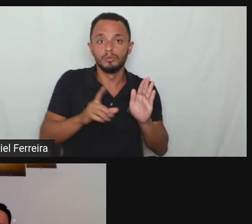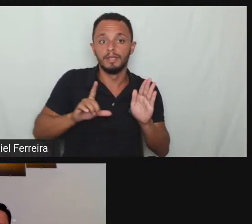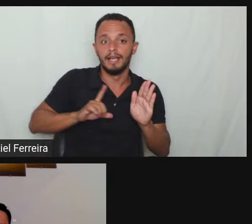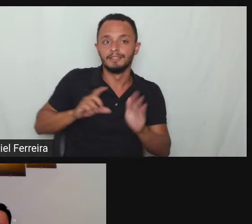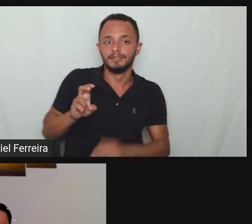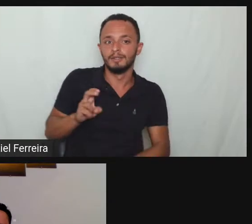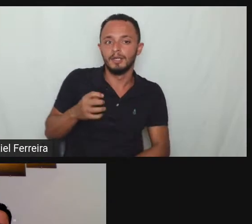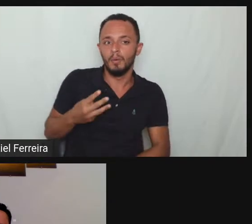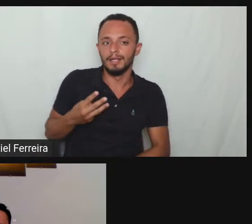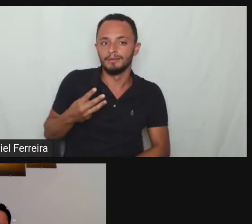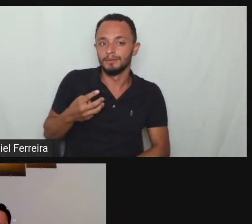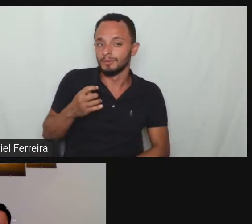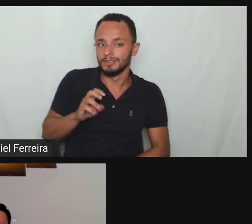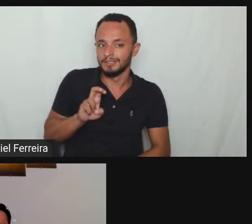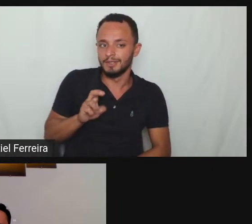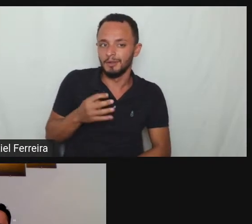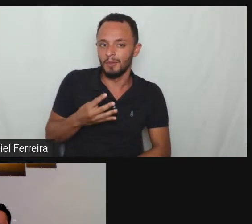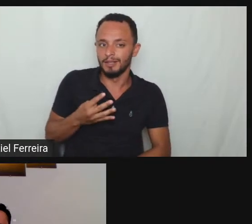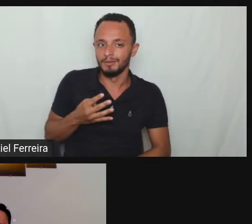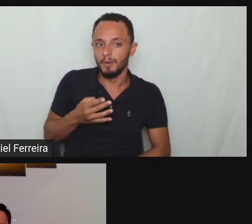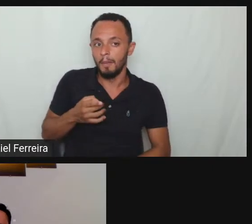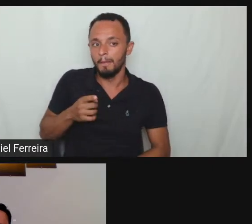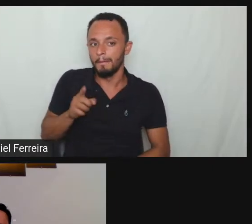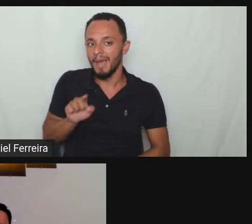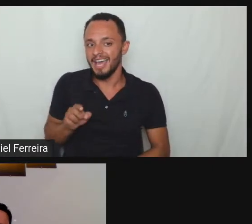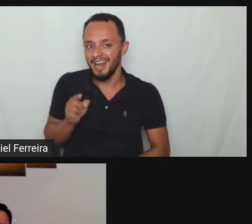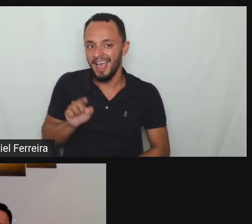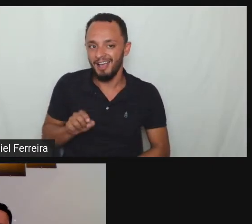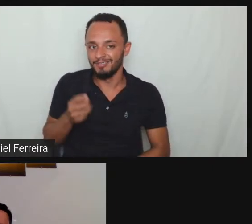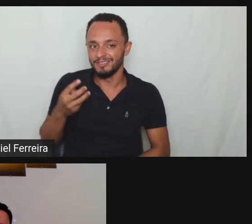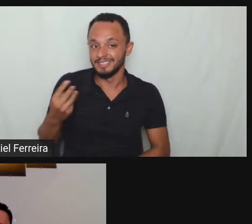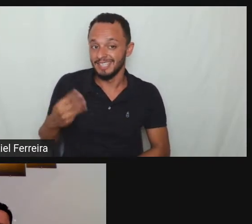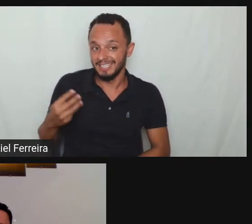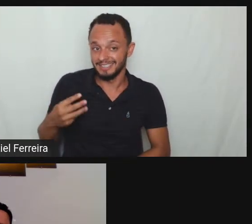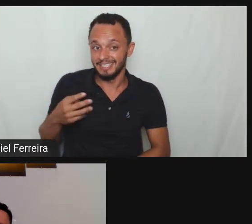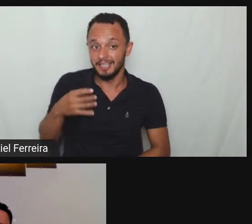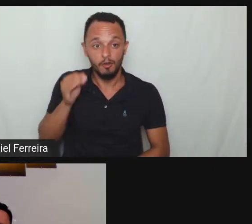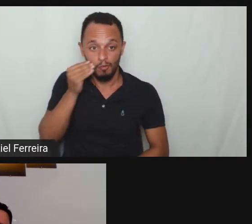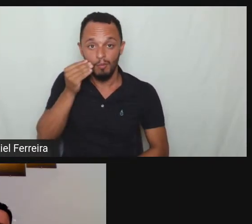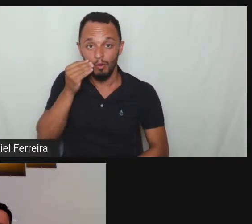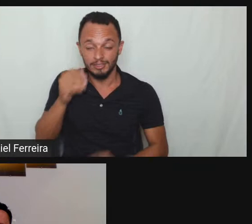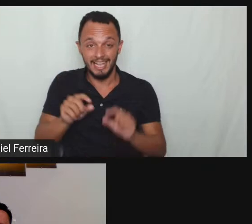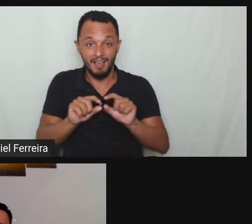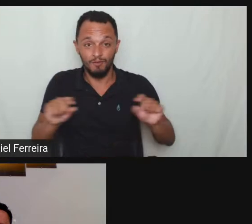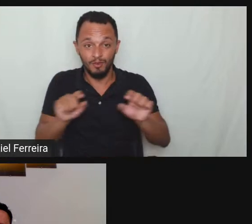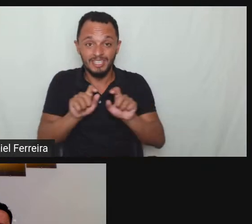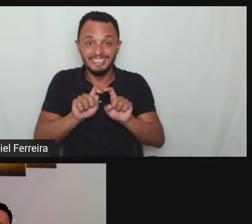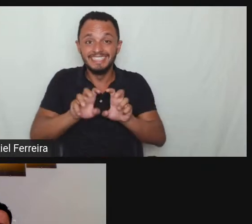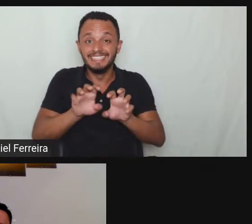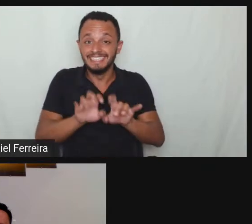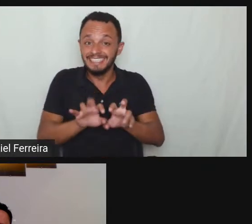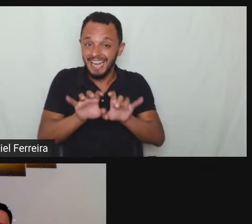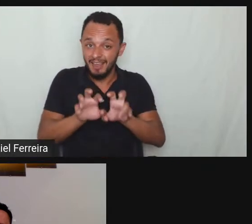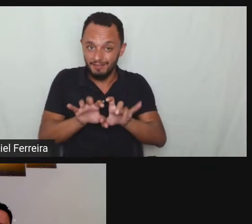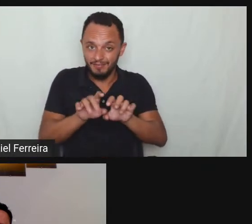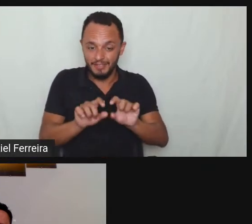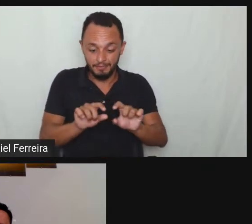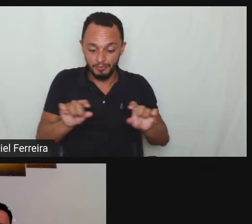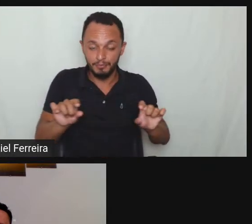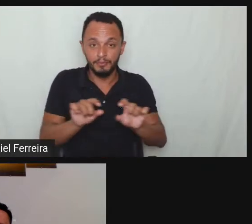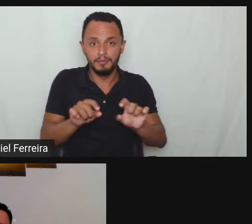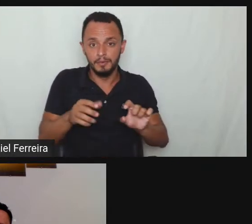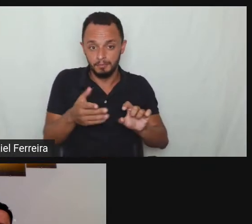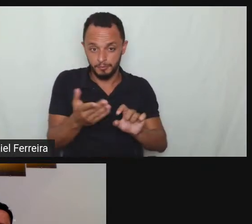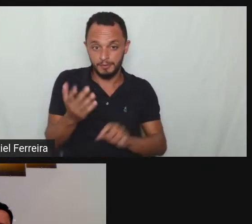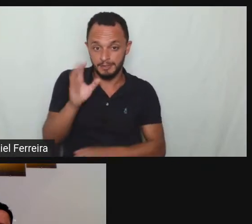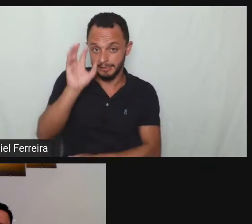da LBI e eu quero colocar aqui na tela para a galera porque tem uma coisa que você tem que aprender que hoje pessoal